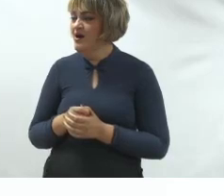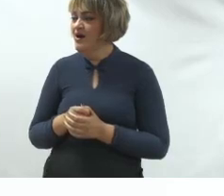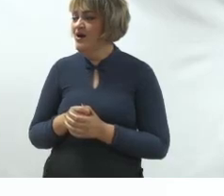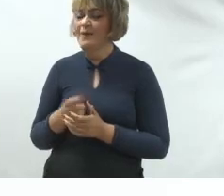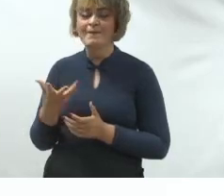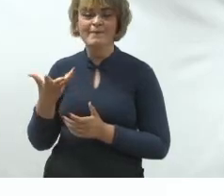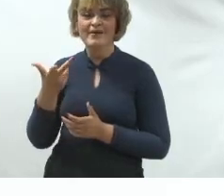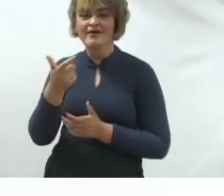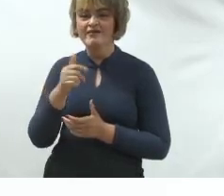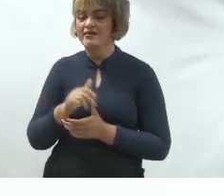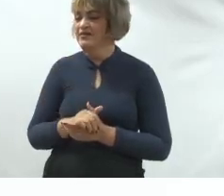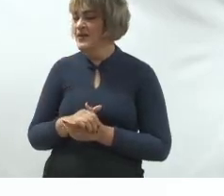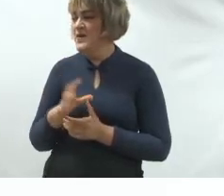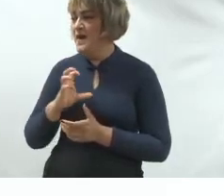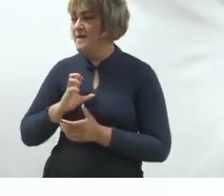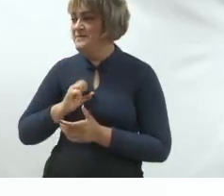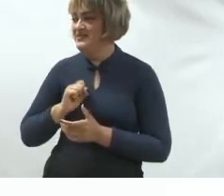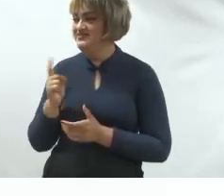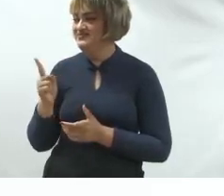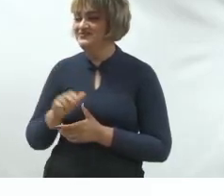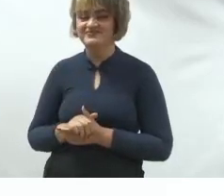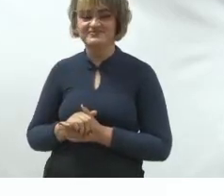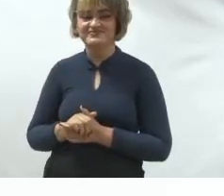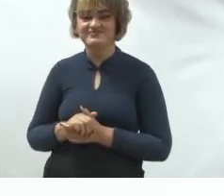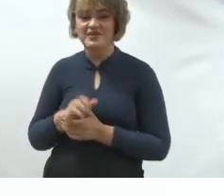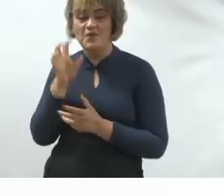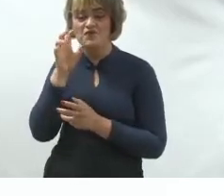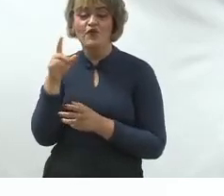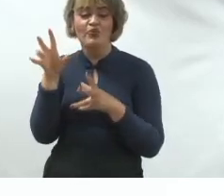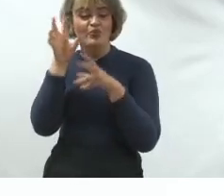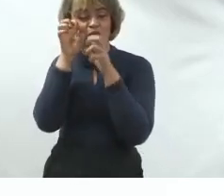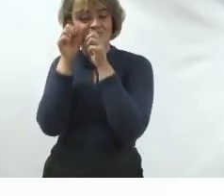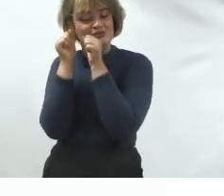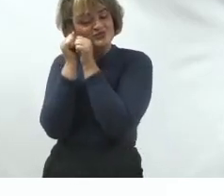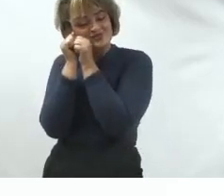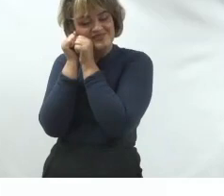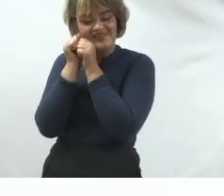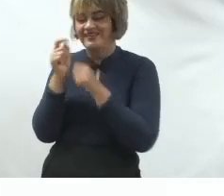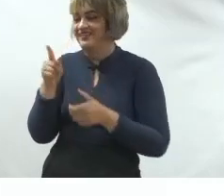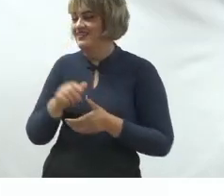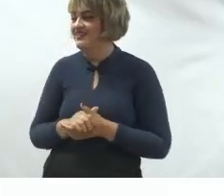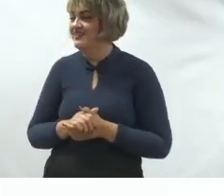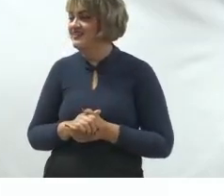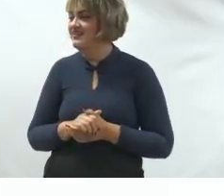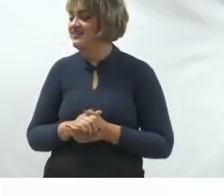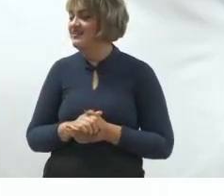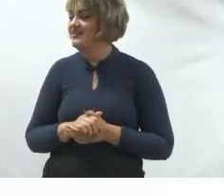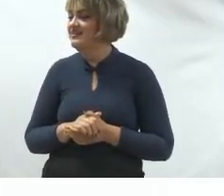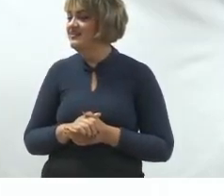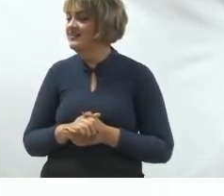Maravilhosa. Tô apaixonada dessa canetinha. dormir de conchinha com a canetinha. Olha que lindo.